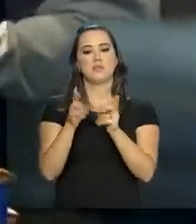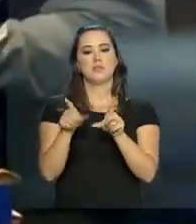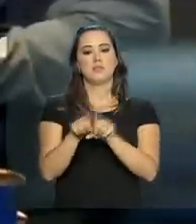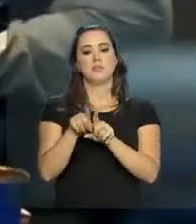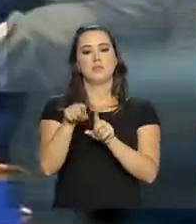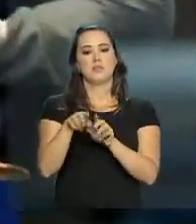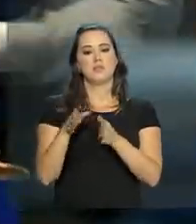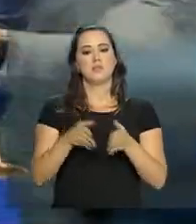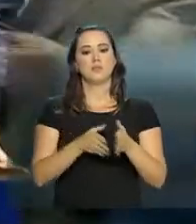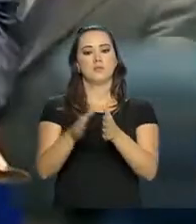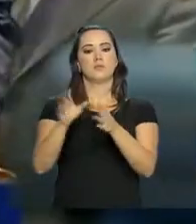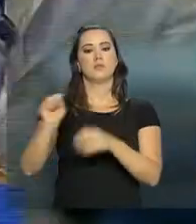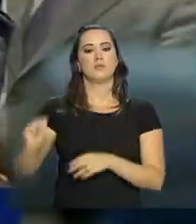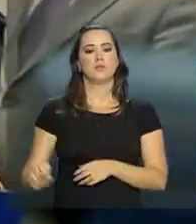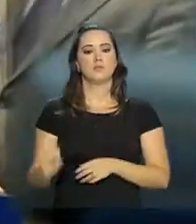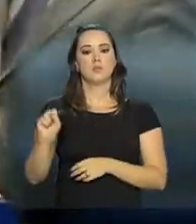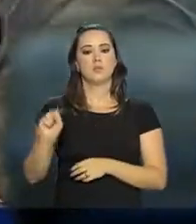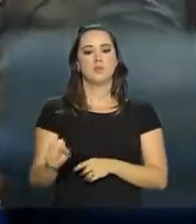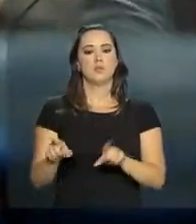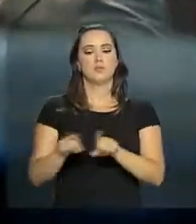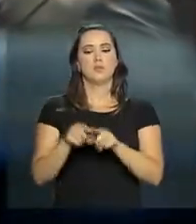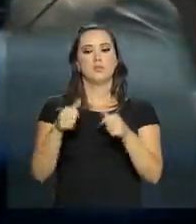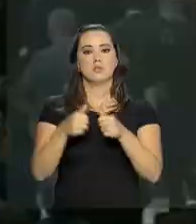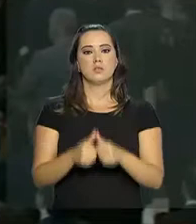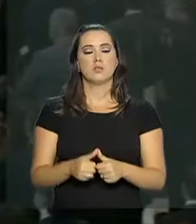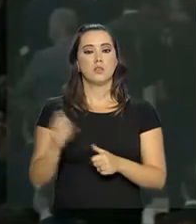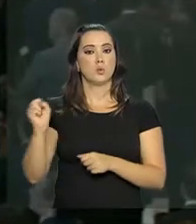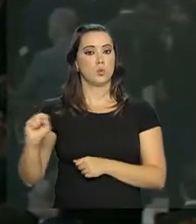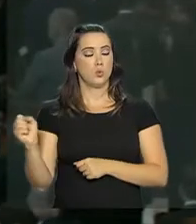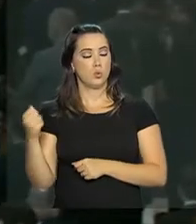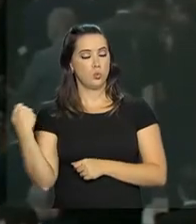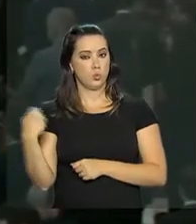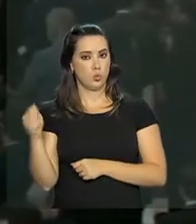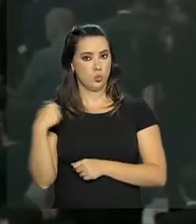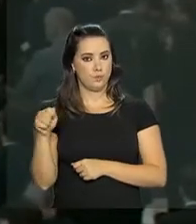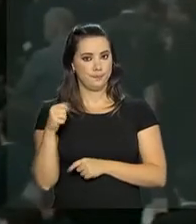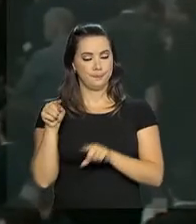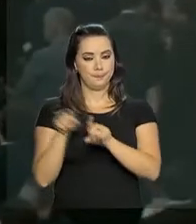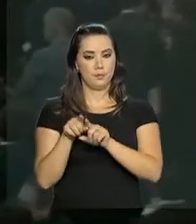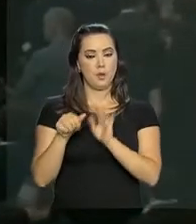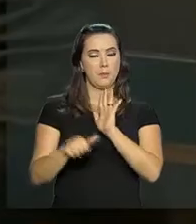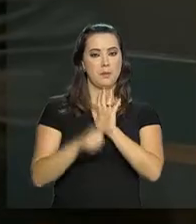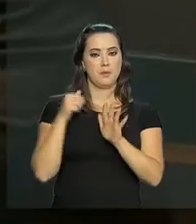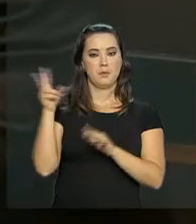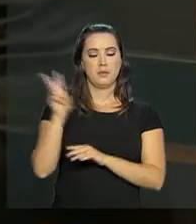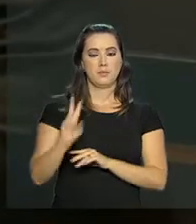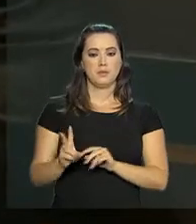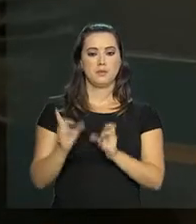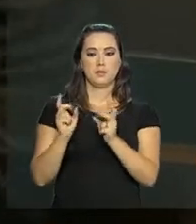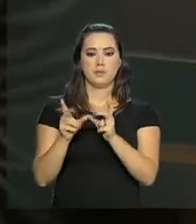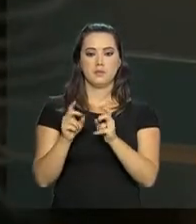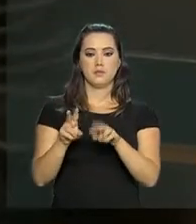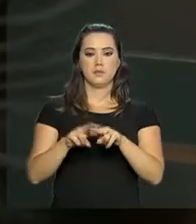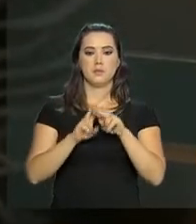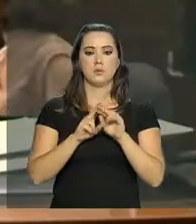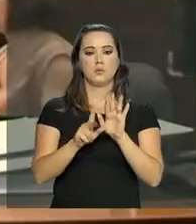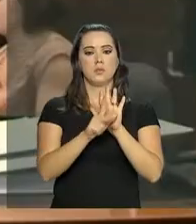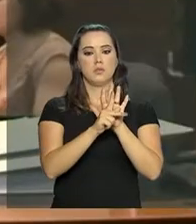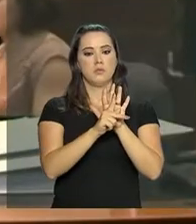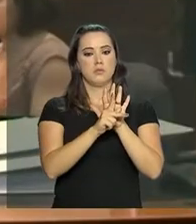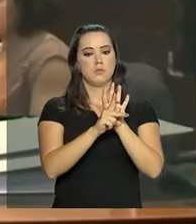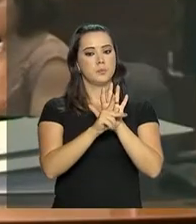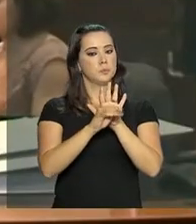de integração do Sul, que fica em Terras Gaúchas. Este foi o primeiro leilão do setor realizado pelo programa de